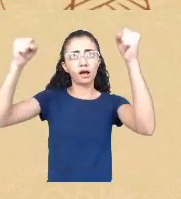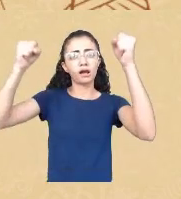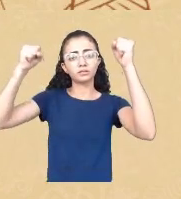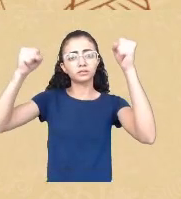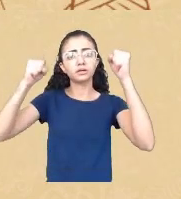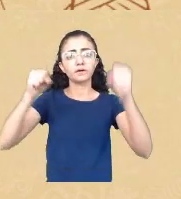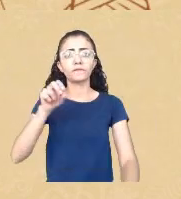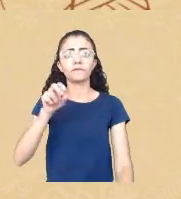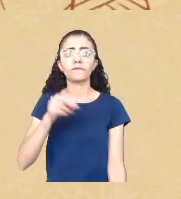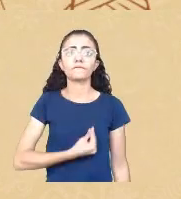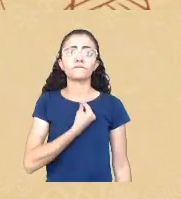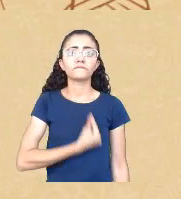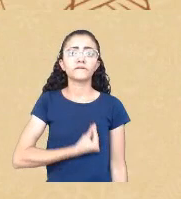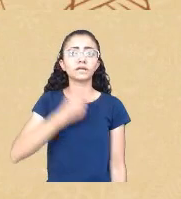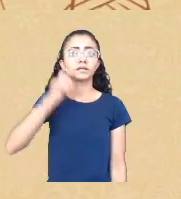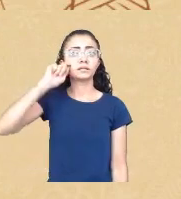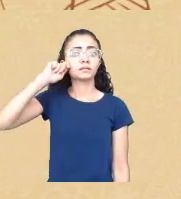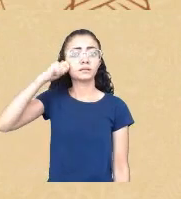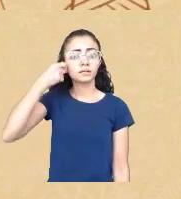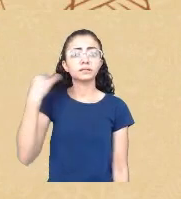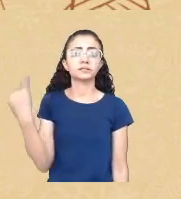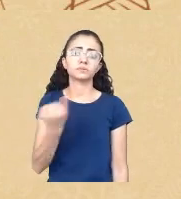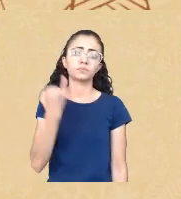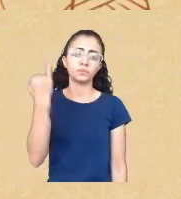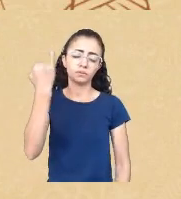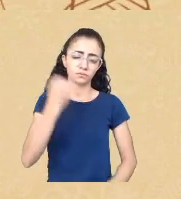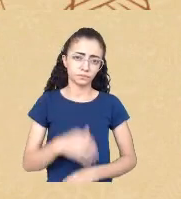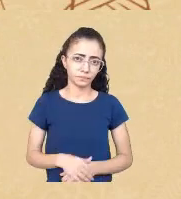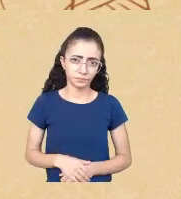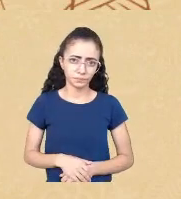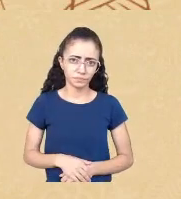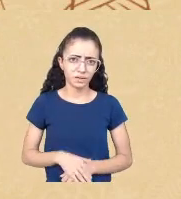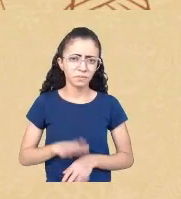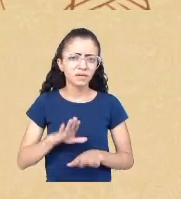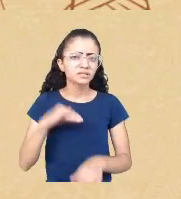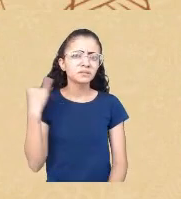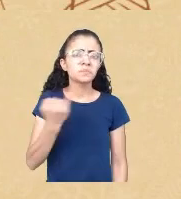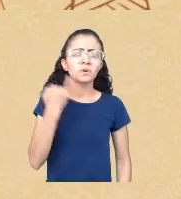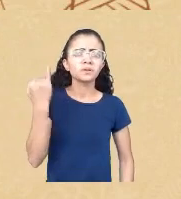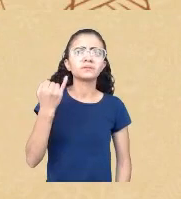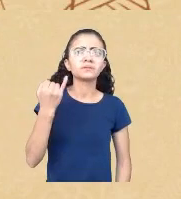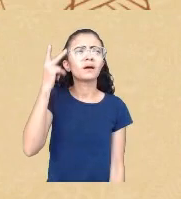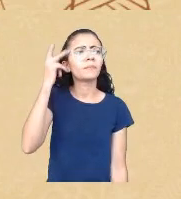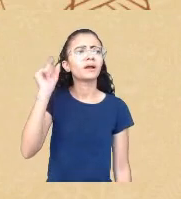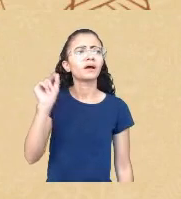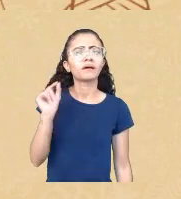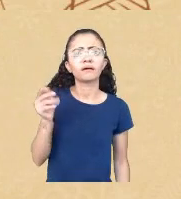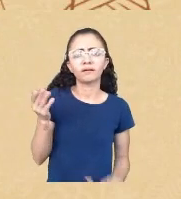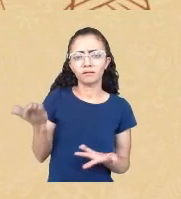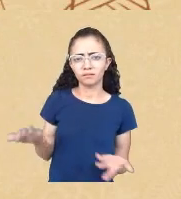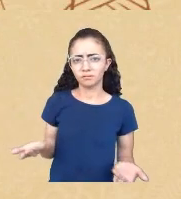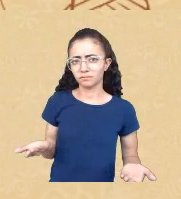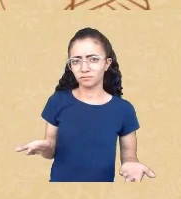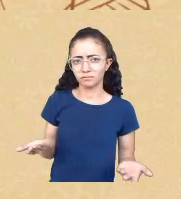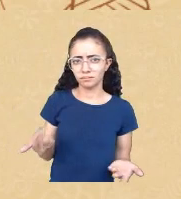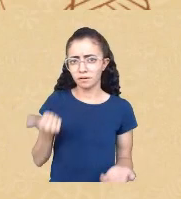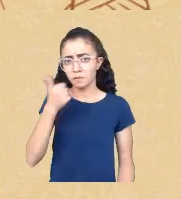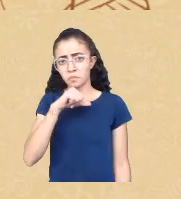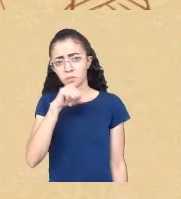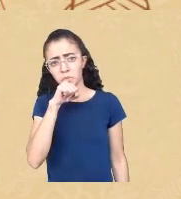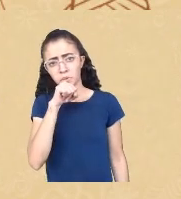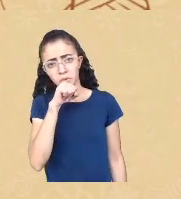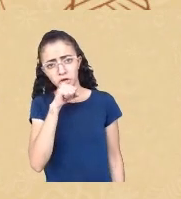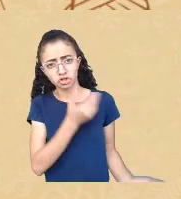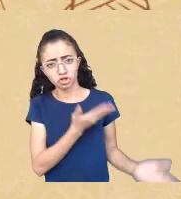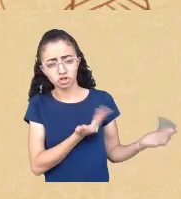importam para quem muito provavelmente importa para aquelas mães de jovens que a cada